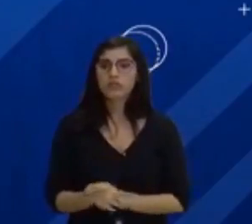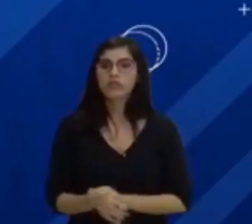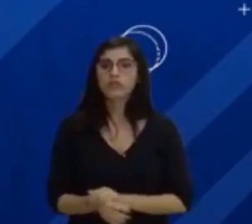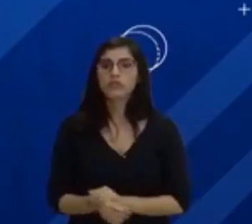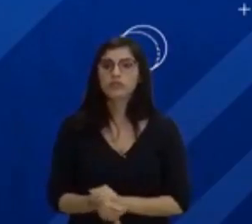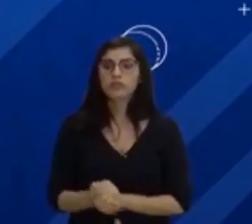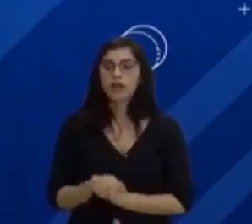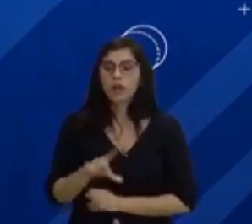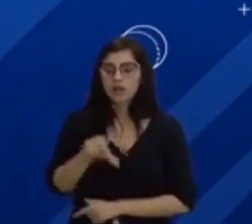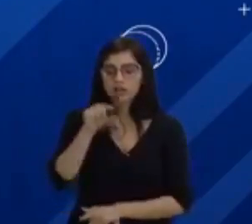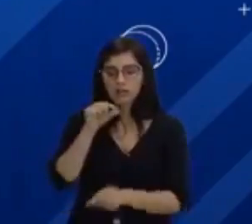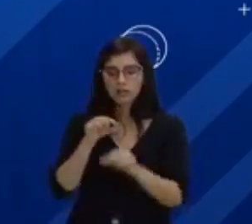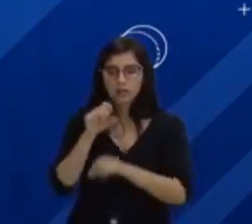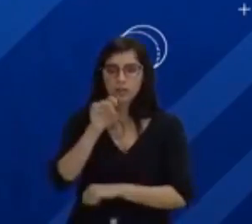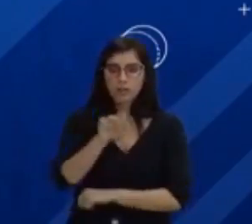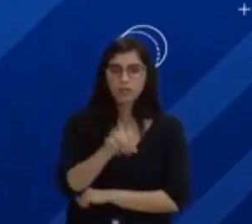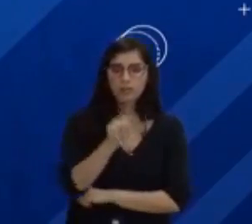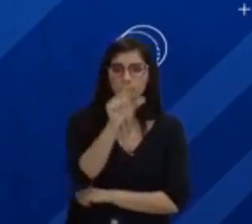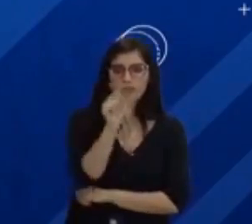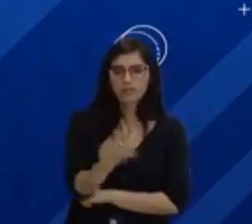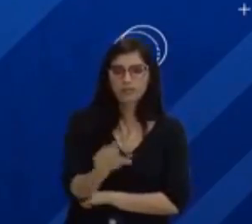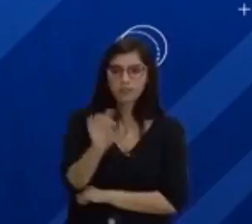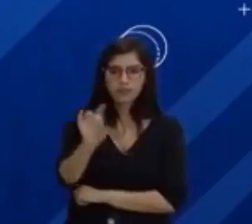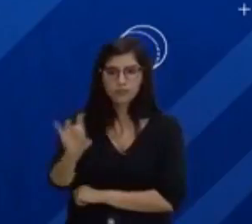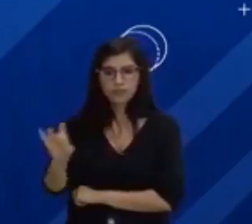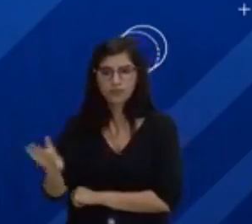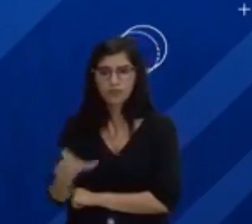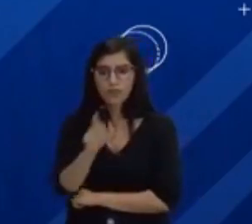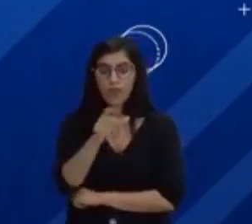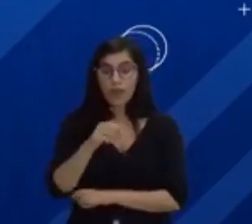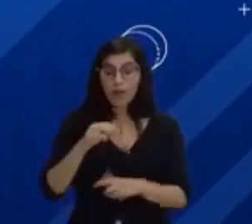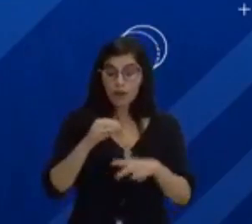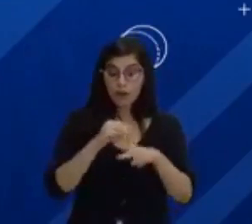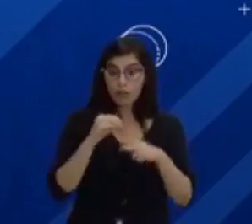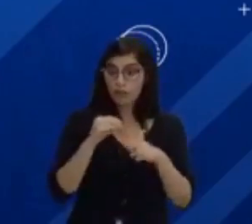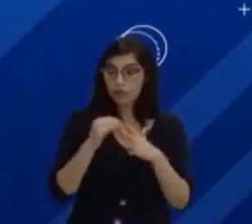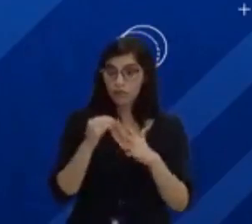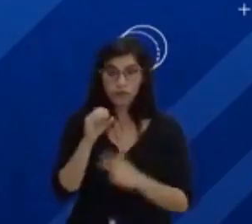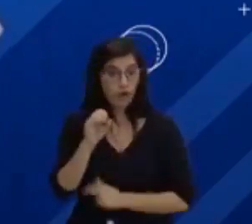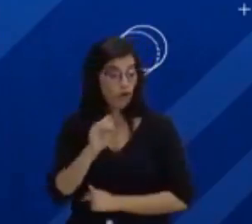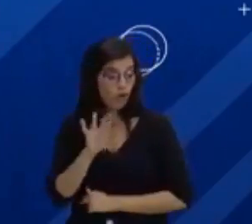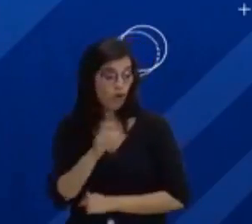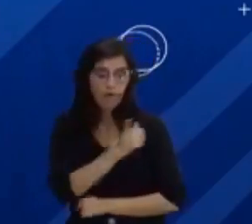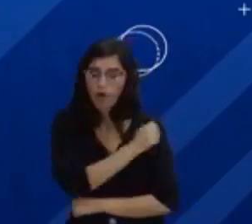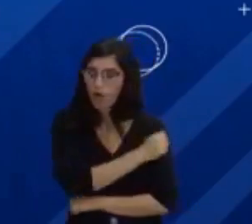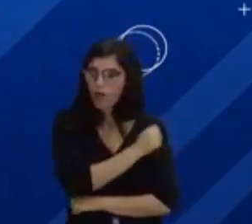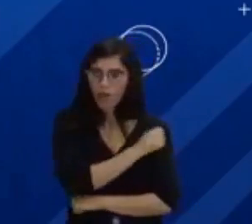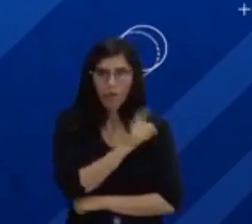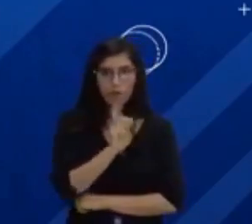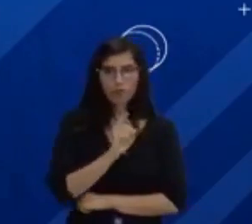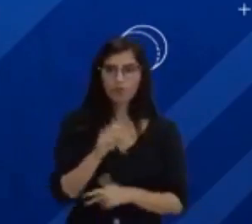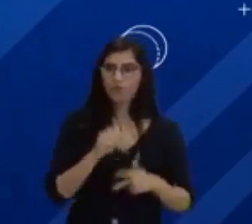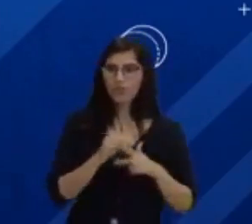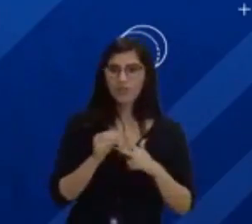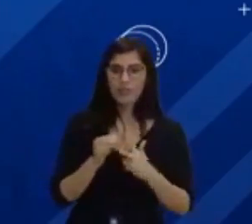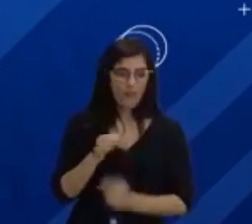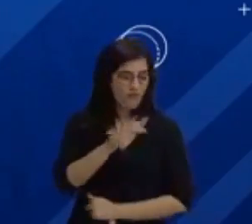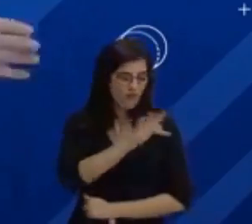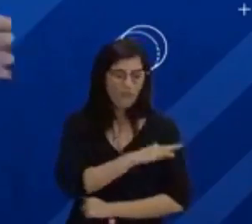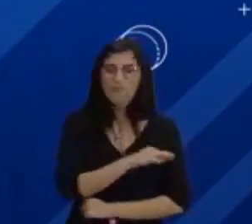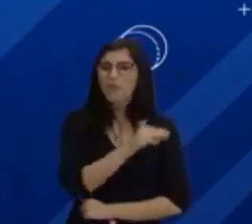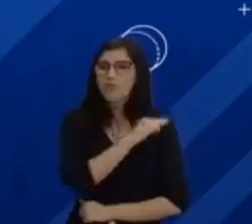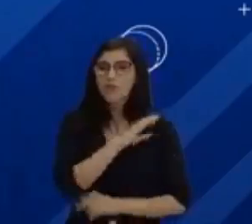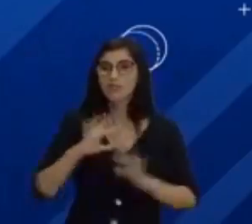para você. Não somente que vai fazer a prova do Enem, mas para você, que está no ensino fundamental, que está no ensino médio, é da